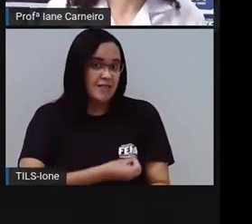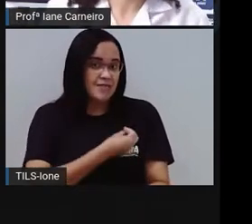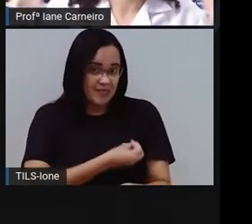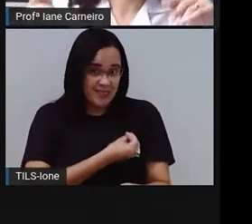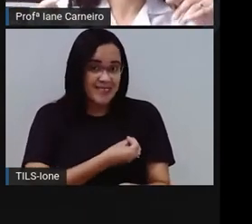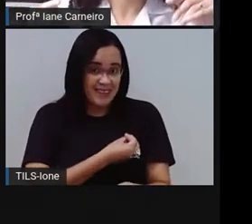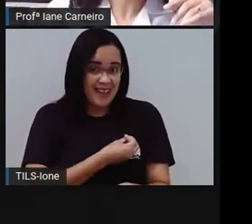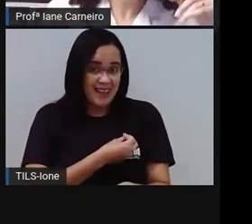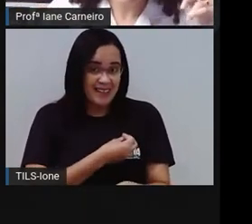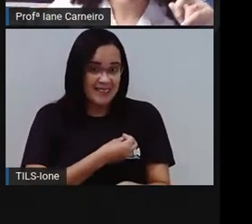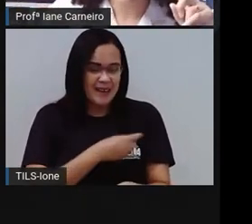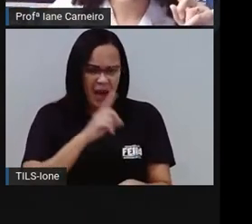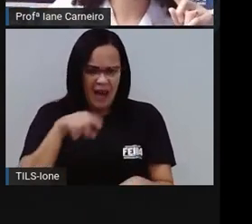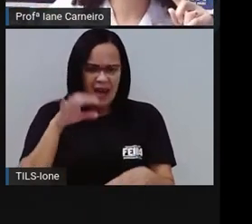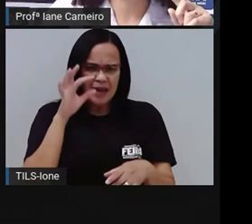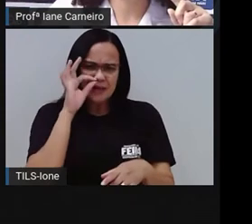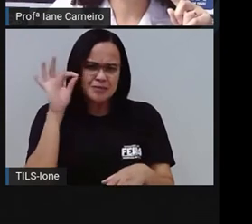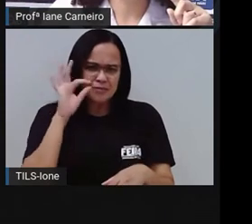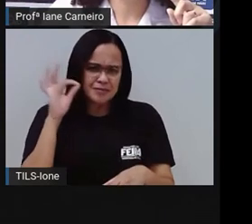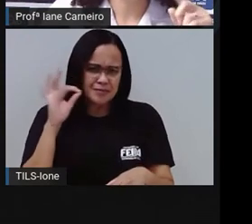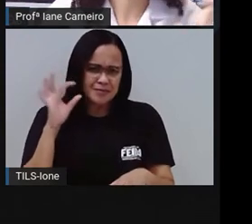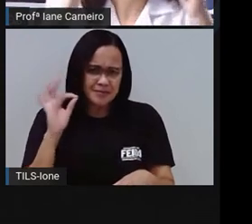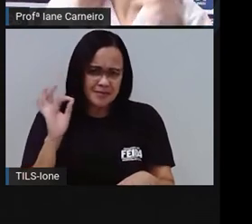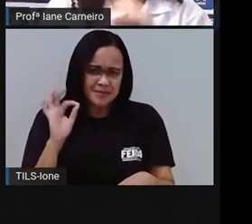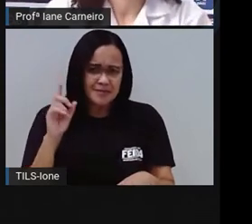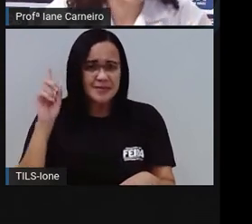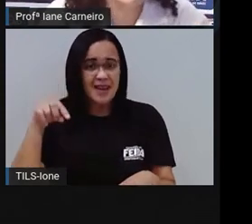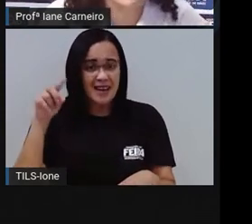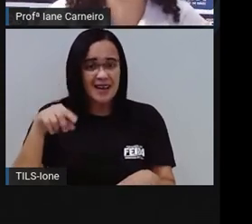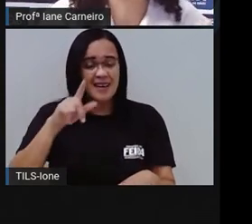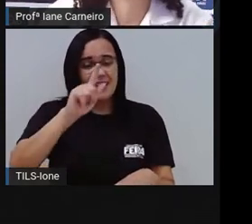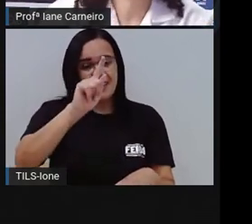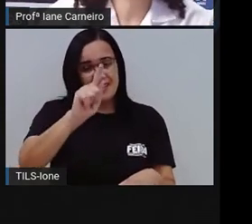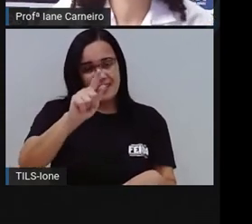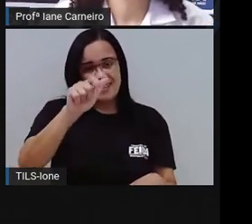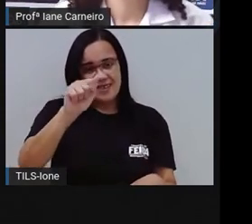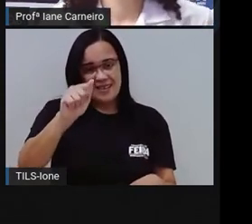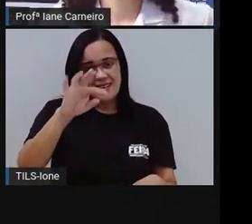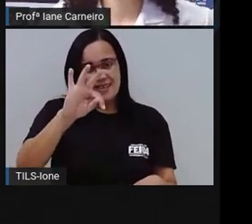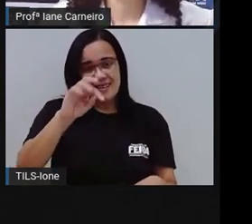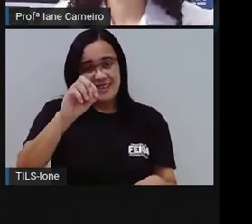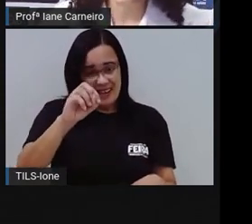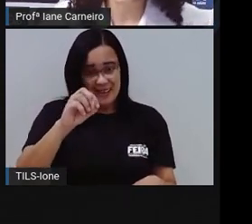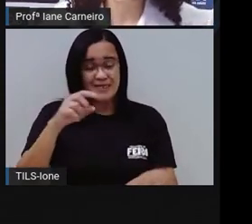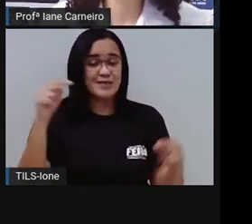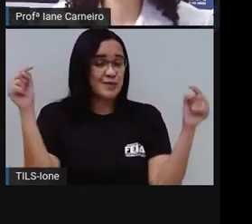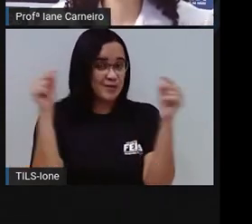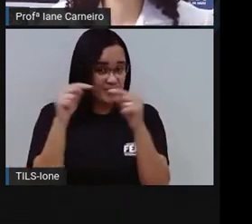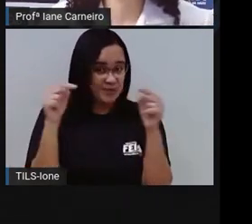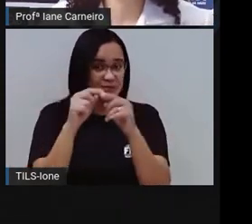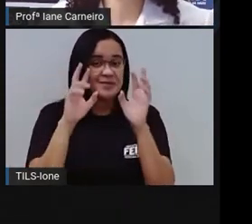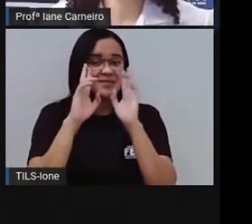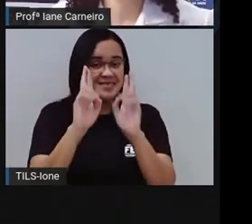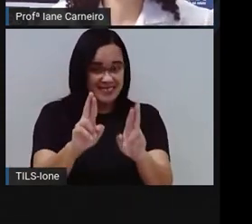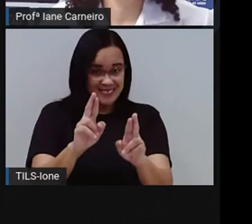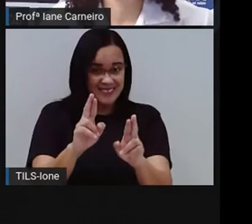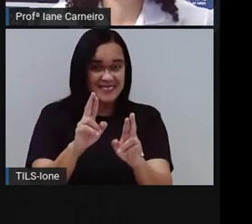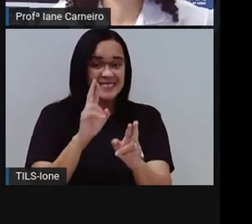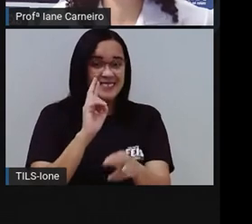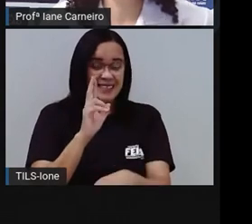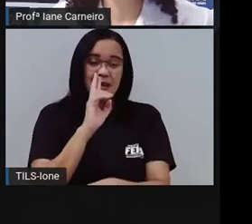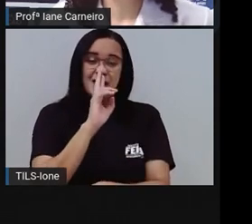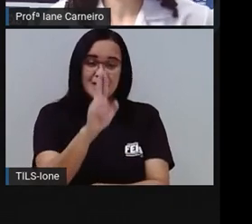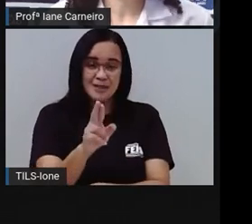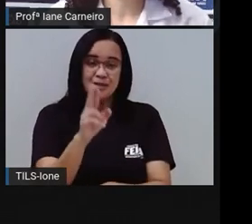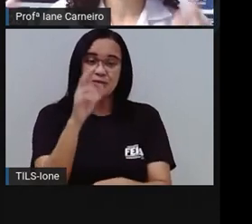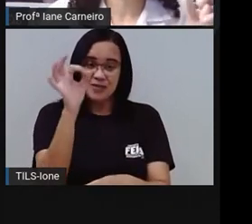gato. Será que é o gato? Bora ver, ó. É o gato! Acertei! É o gato! Escrevam aí as respostas,